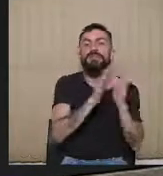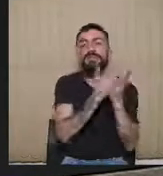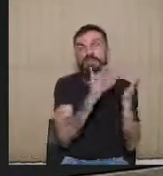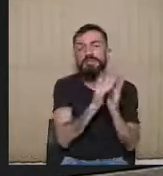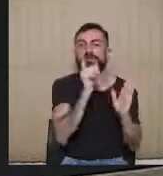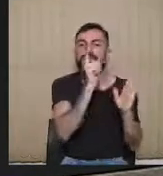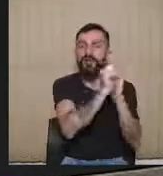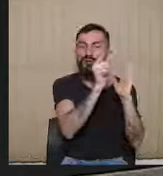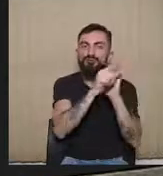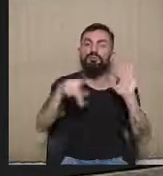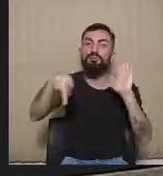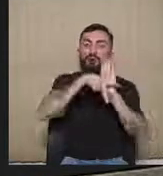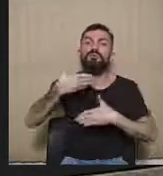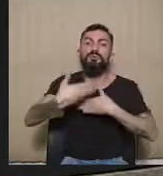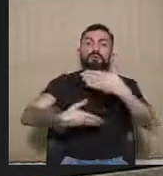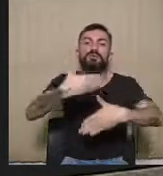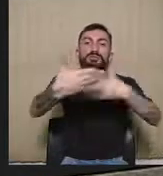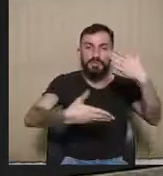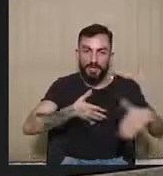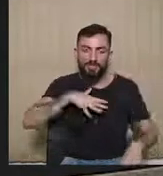e de direito eleitoral.